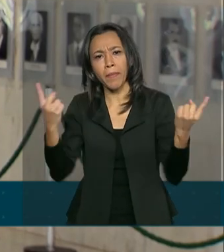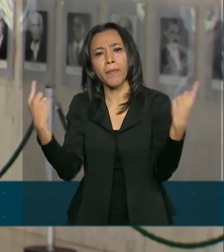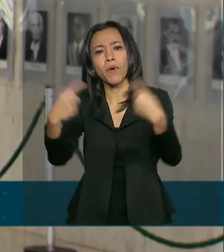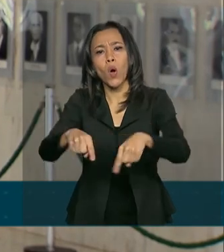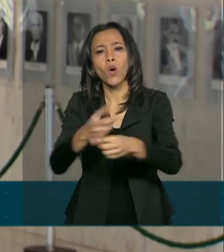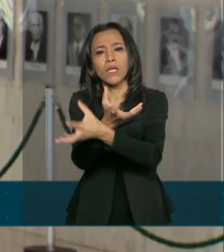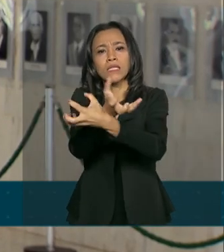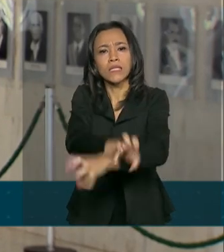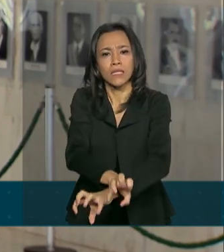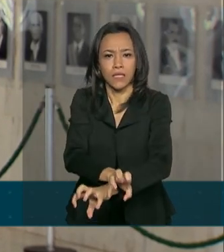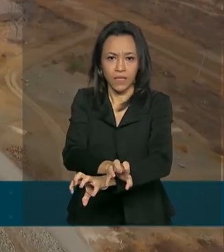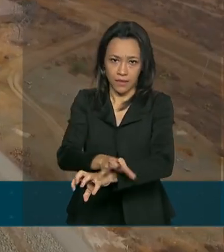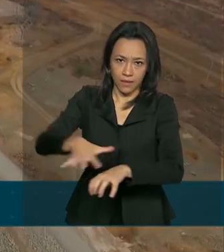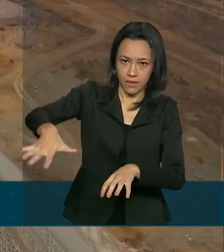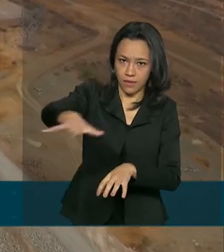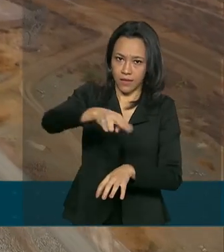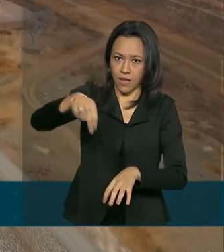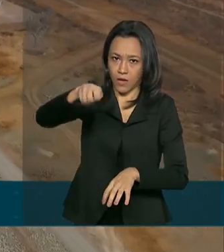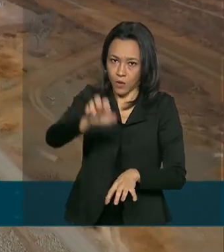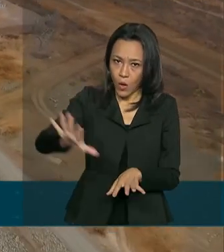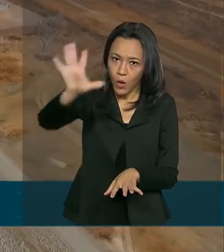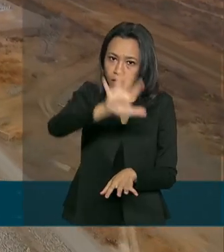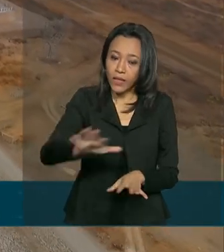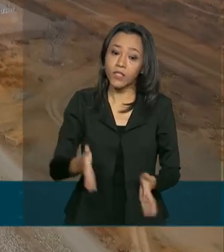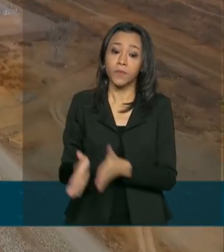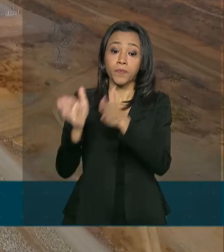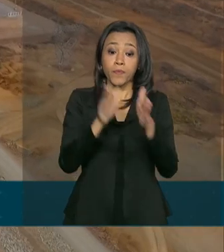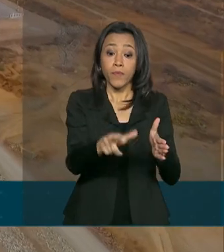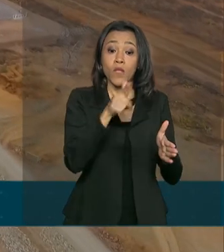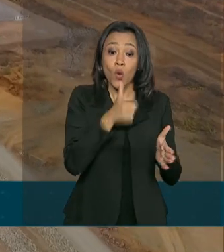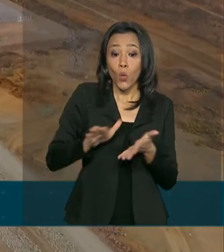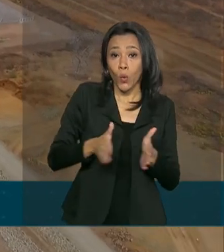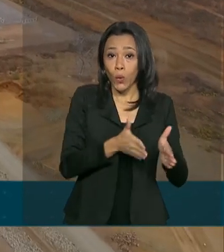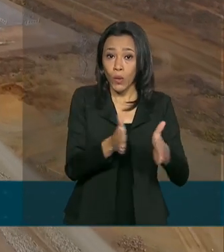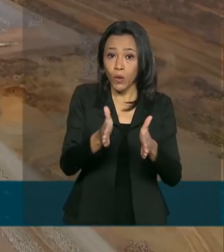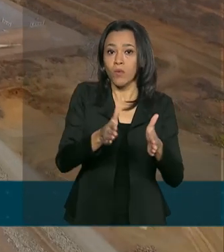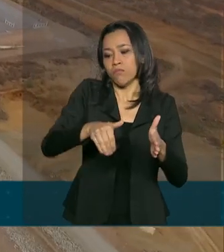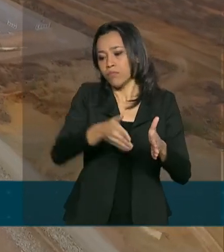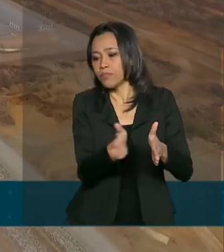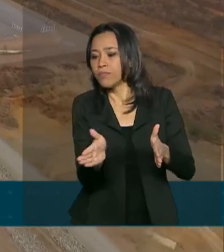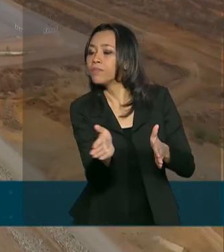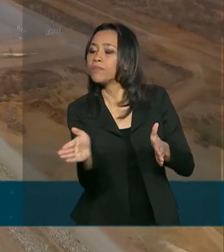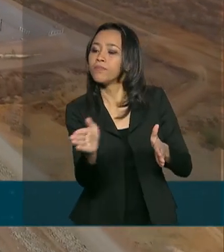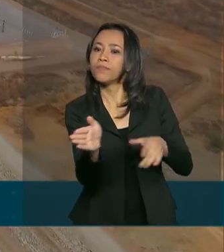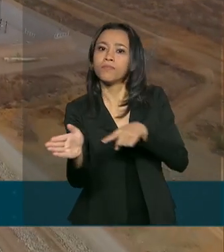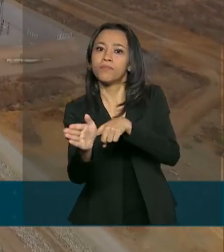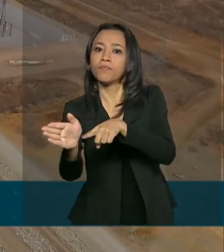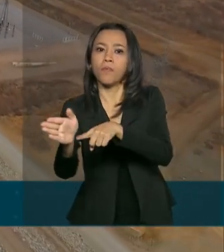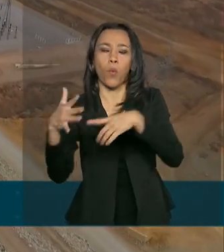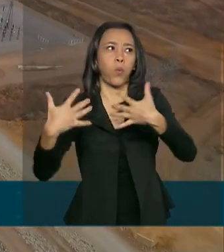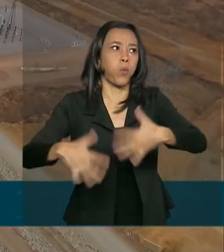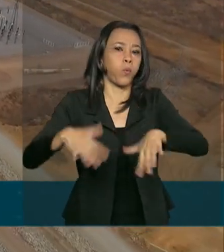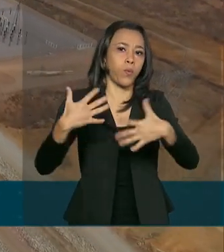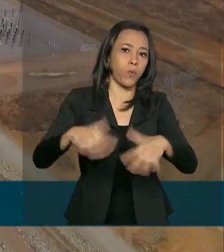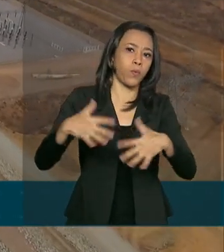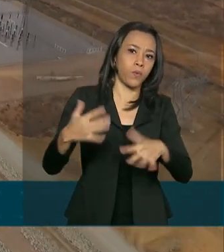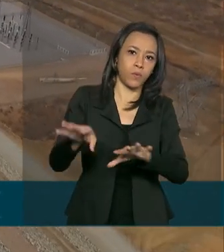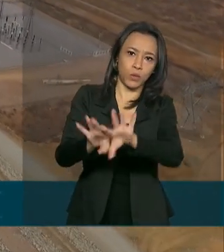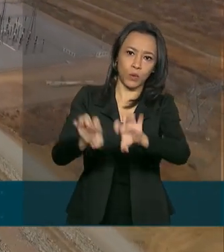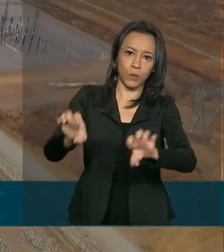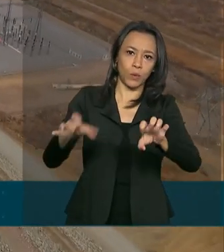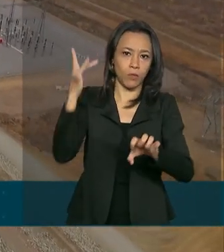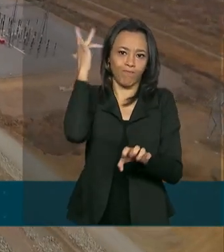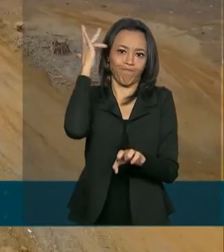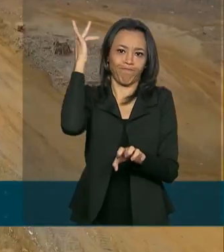semiárido nordestino. A transposição do Rio São Francisco, o maior empreendimento hídrico do país, vai